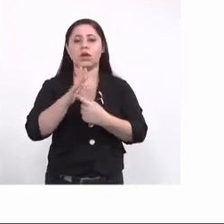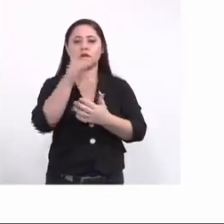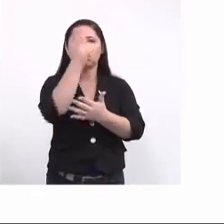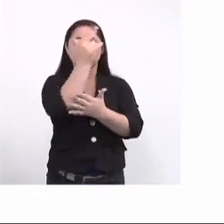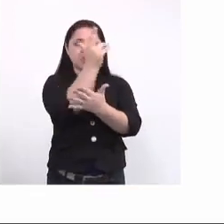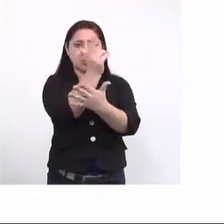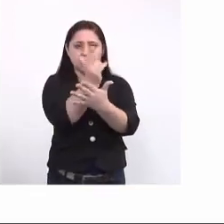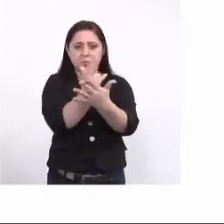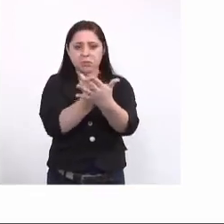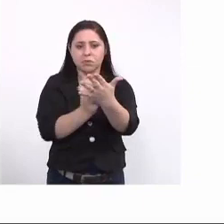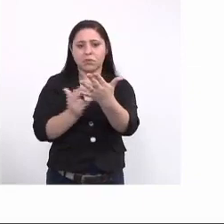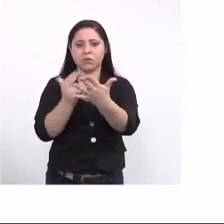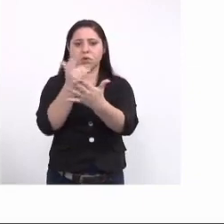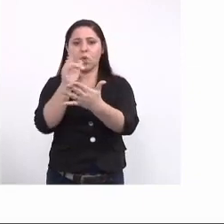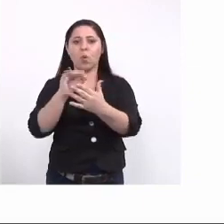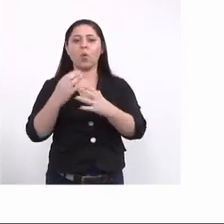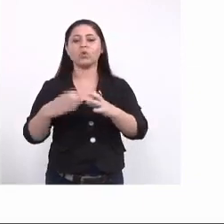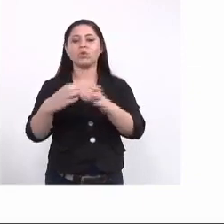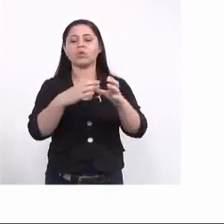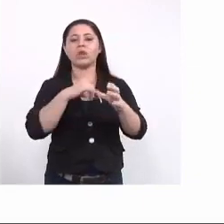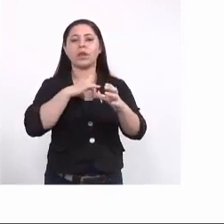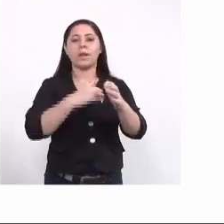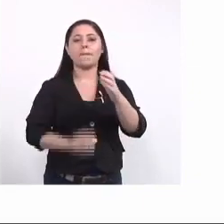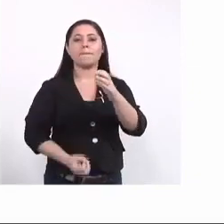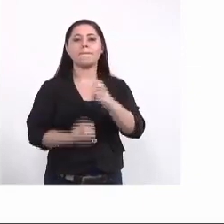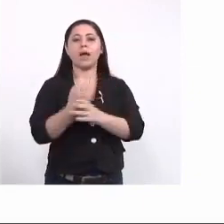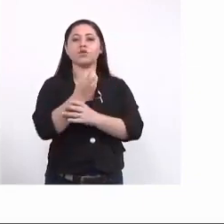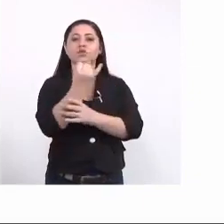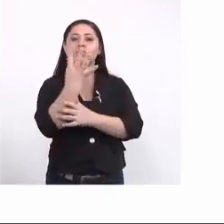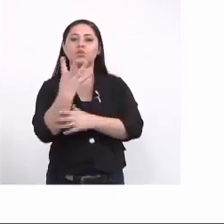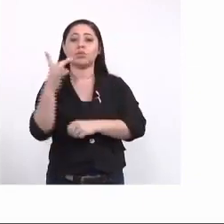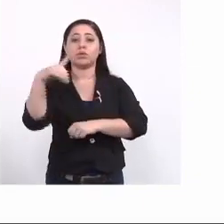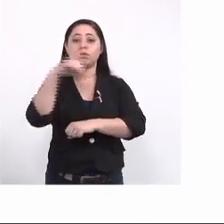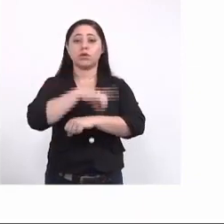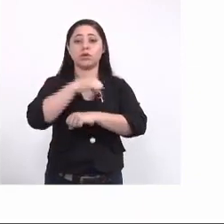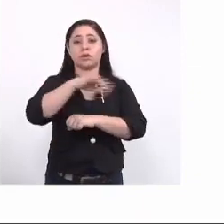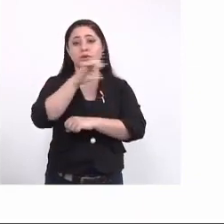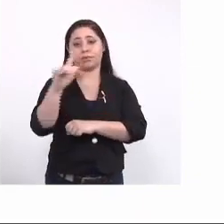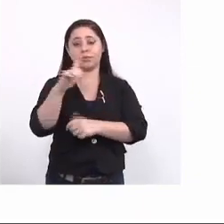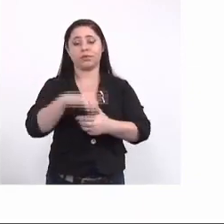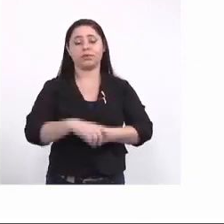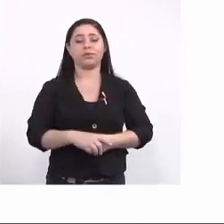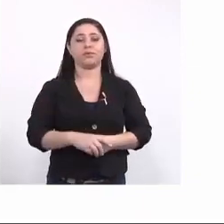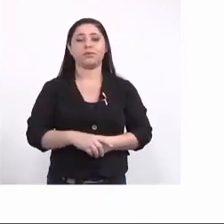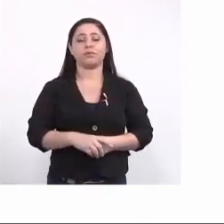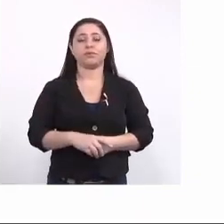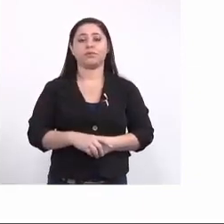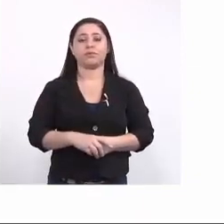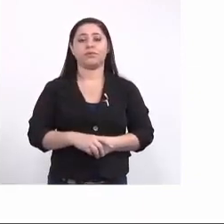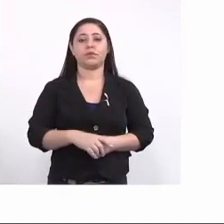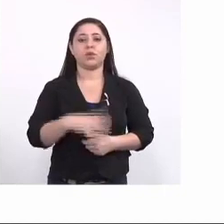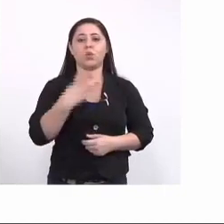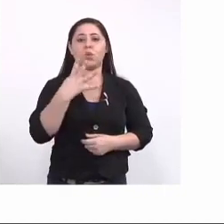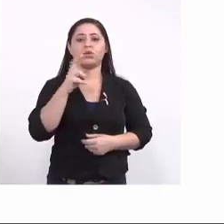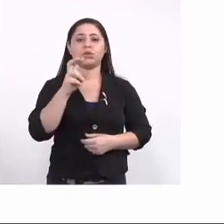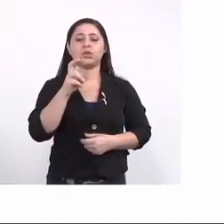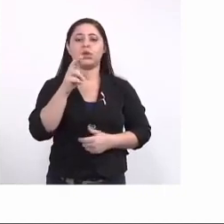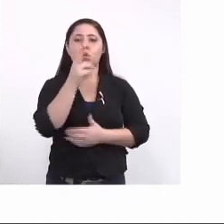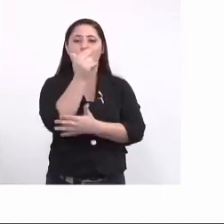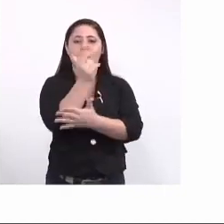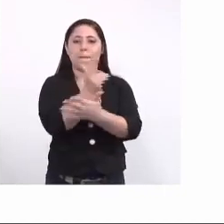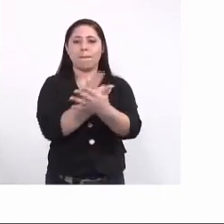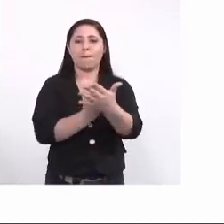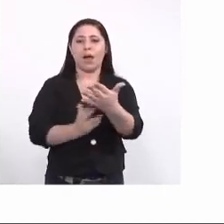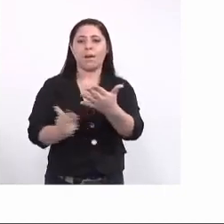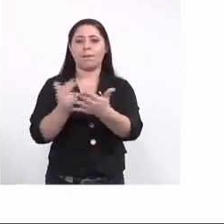tem maior incidência de Dengue no município de Campo Grande e bom esses são quatro ou cinco mapas de calor